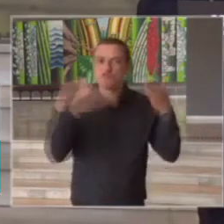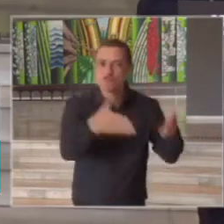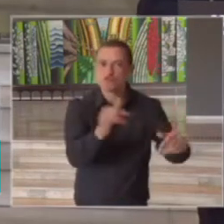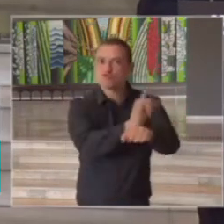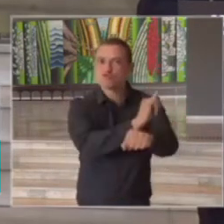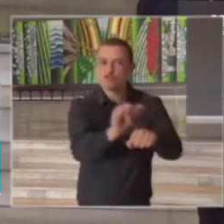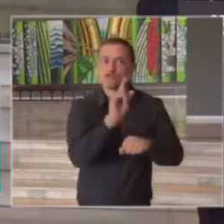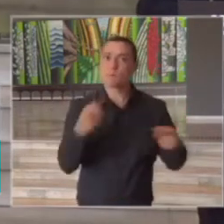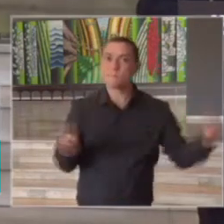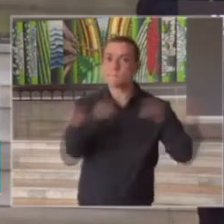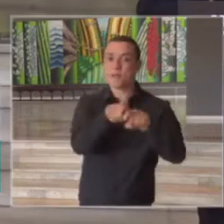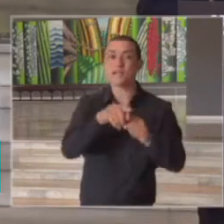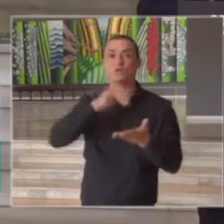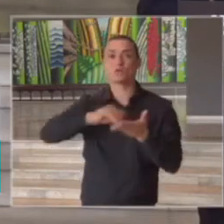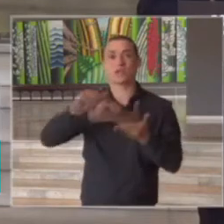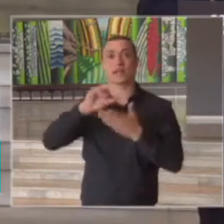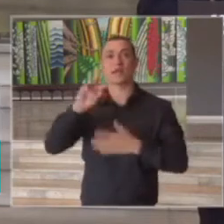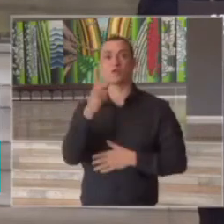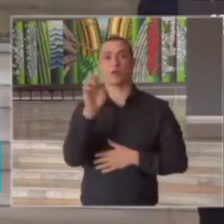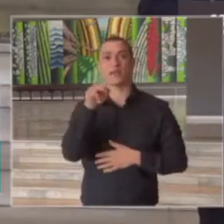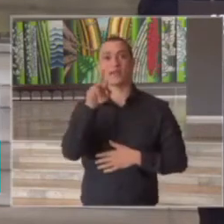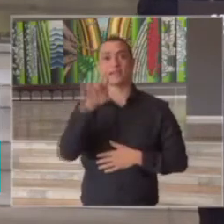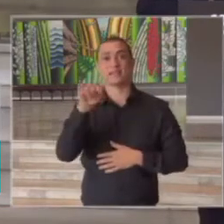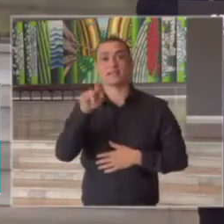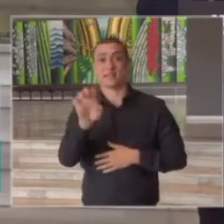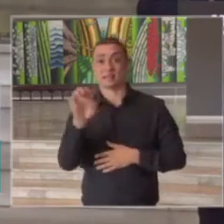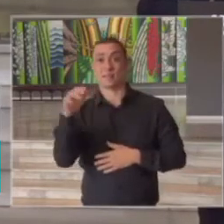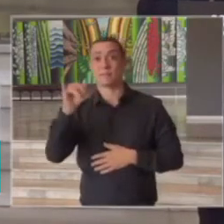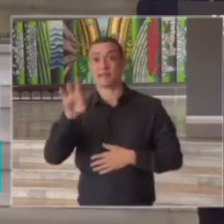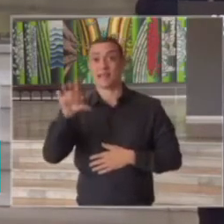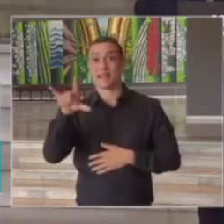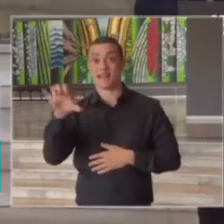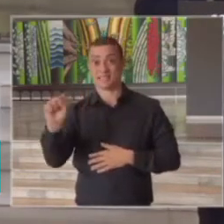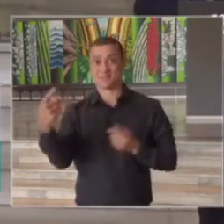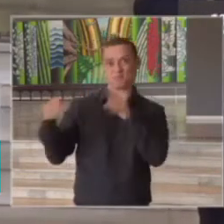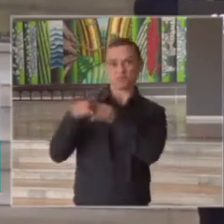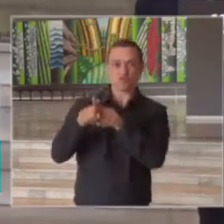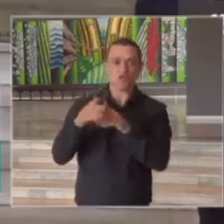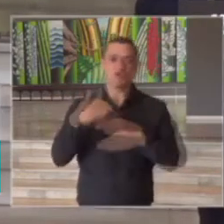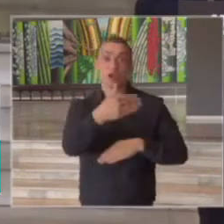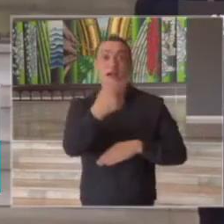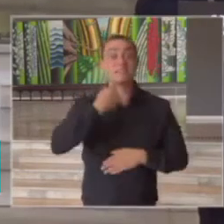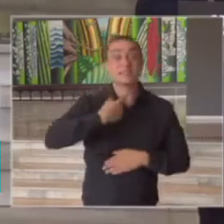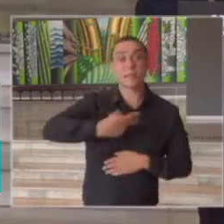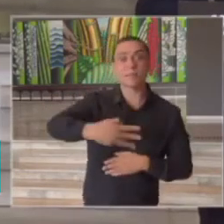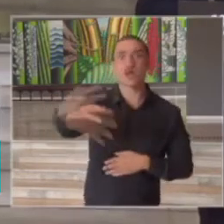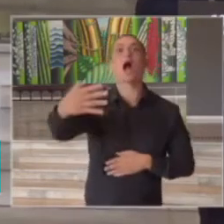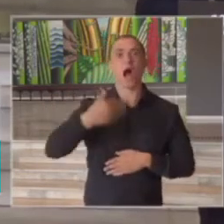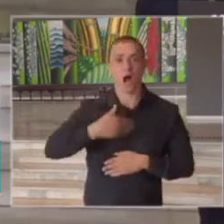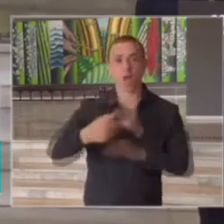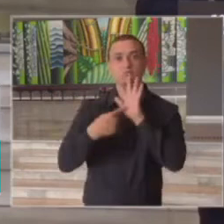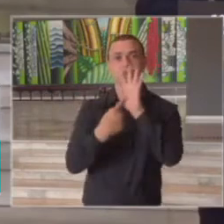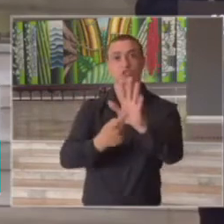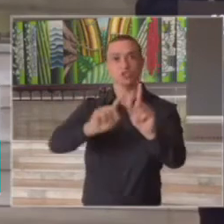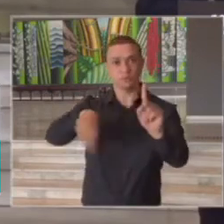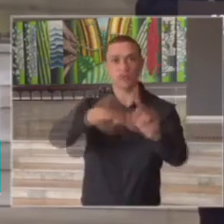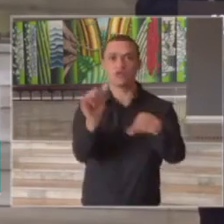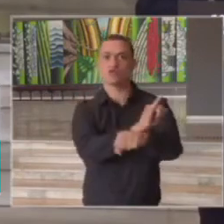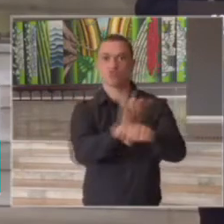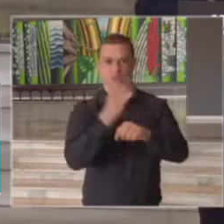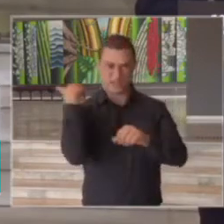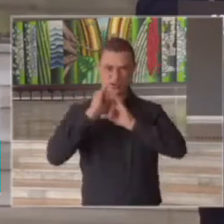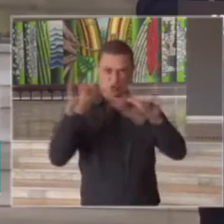em parceria com o secretário Henrique Meirelles e traremos nas próximas semanas reformas adicionais além das que já foram